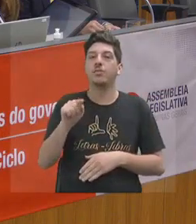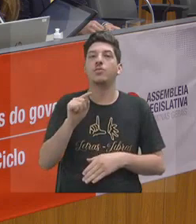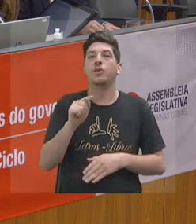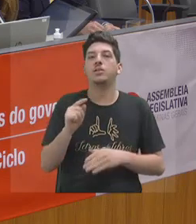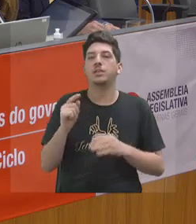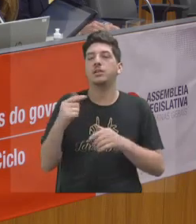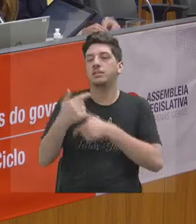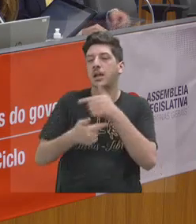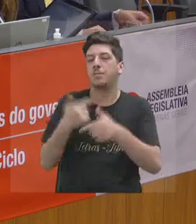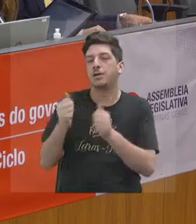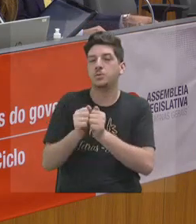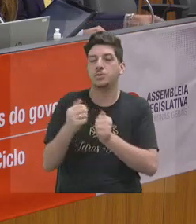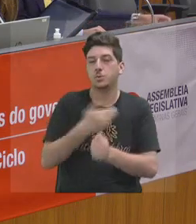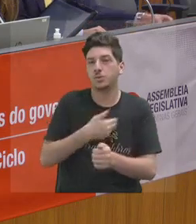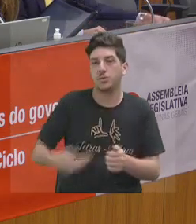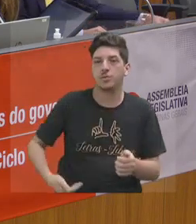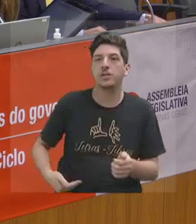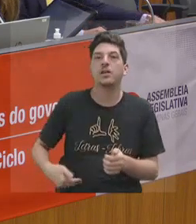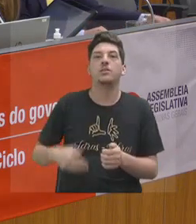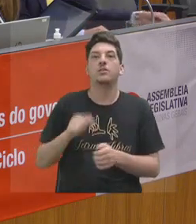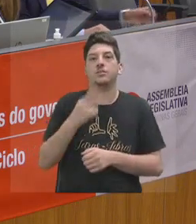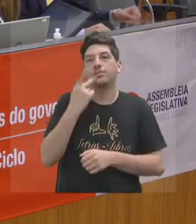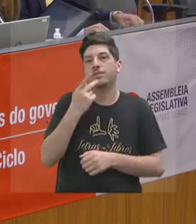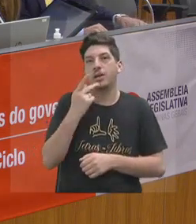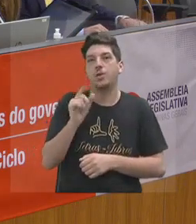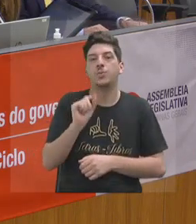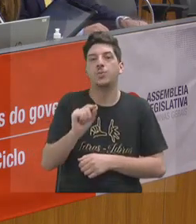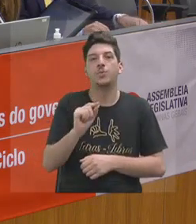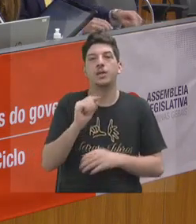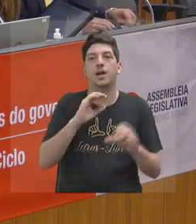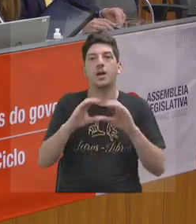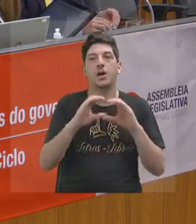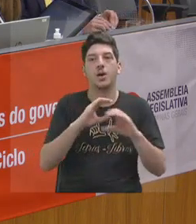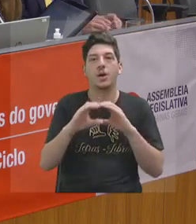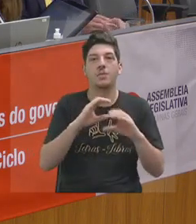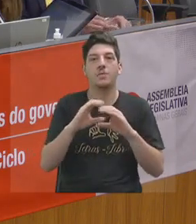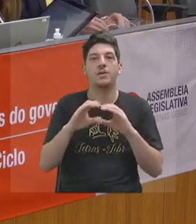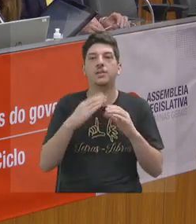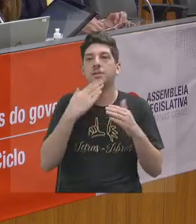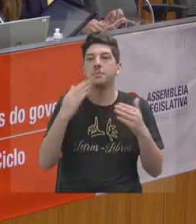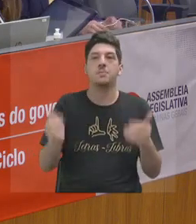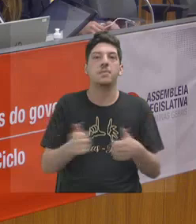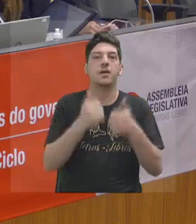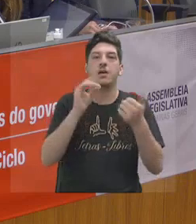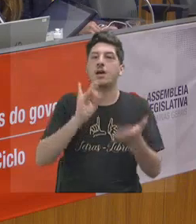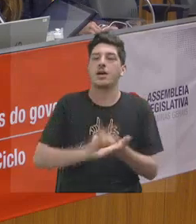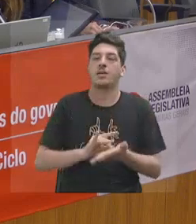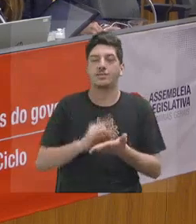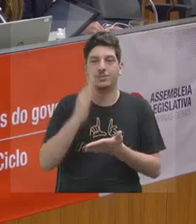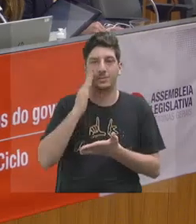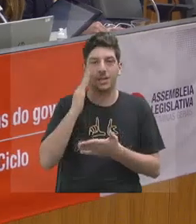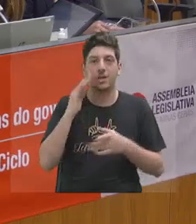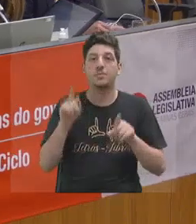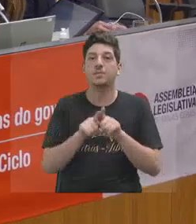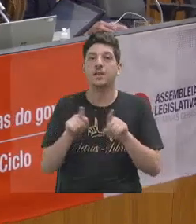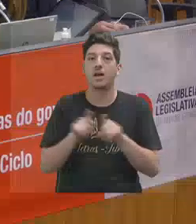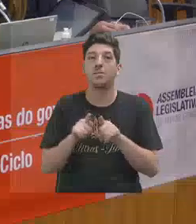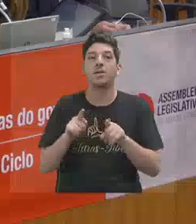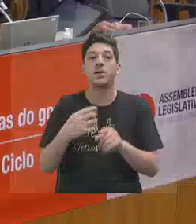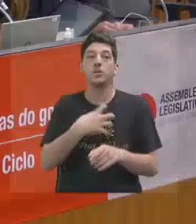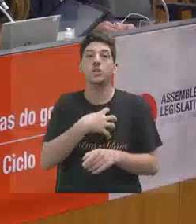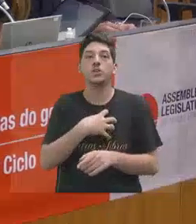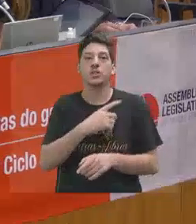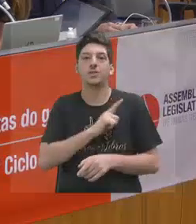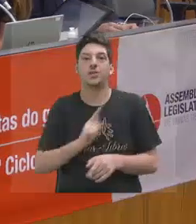governador, como você bem disse, faz com que a comunicação dele seja cada vez mais real, seja o jeito como o governador